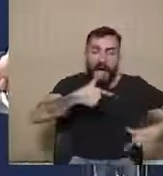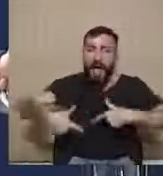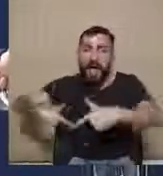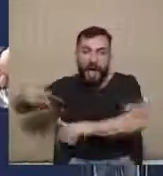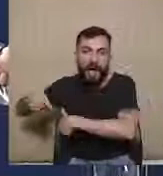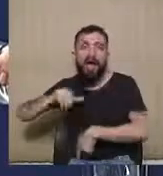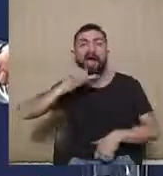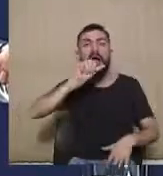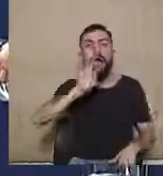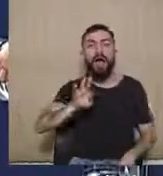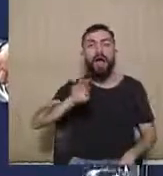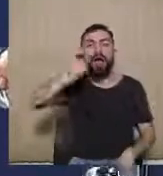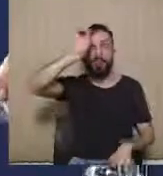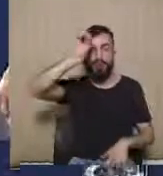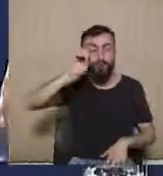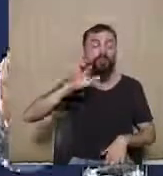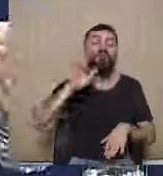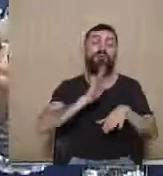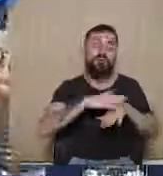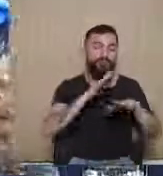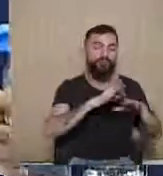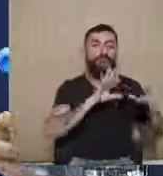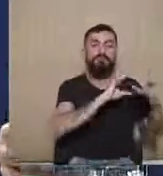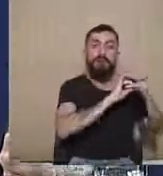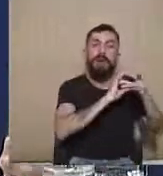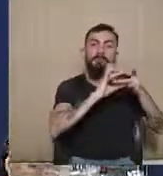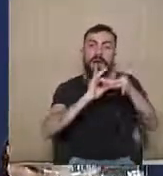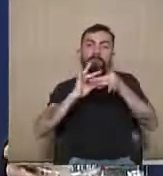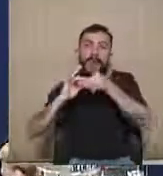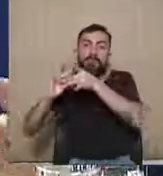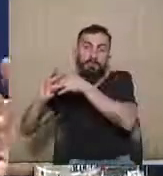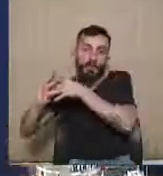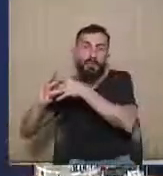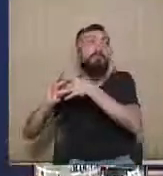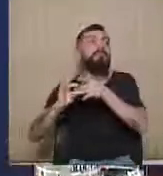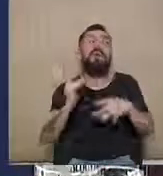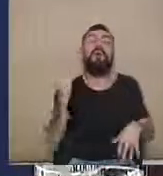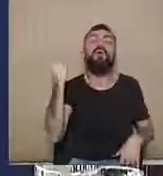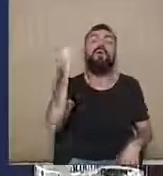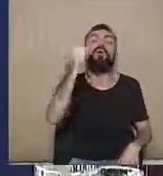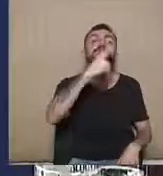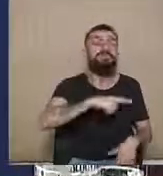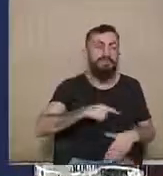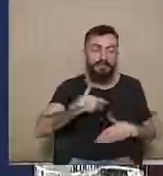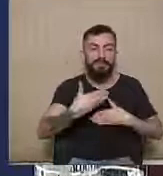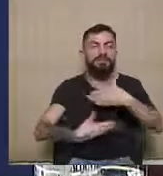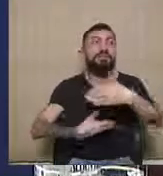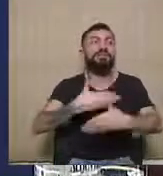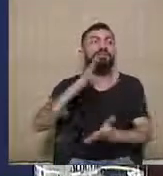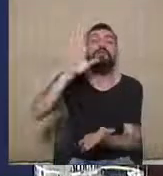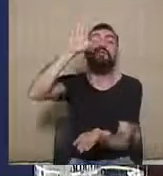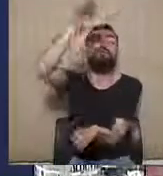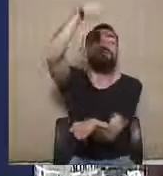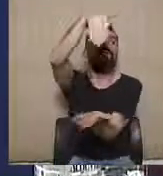praticados, e que são concatenados e são praticados, para se tender, ao final de todos eles,